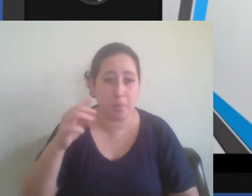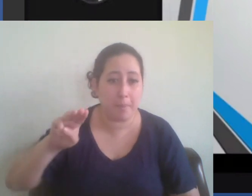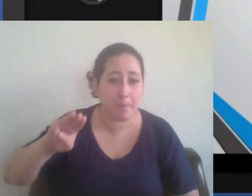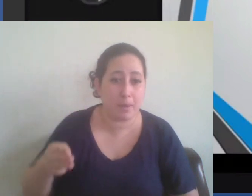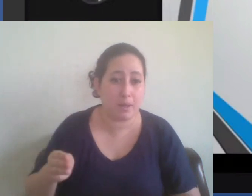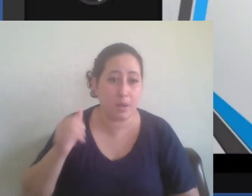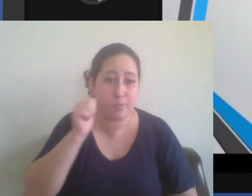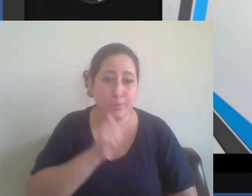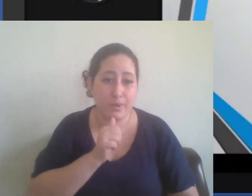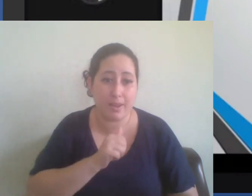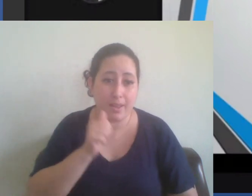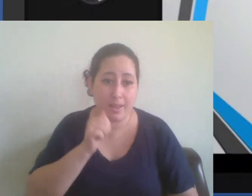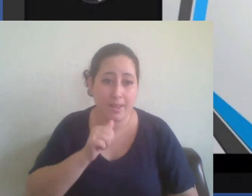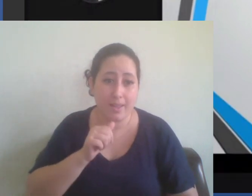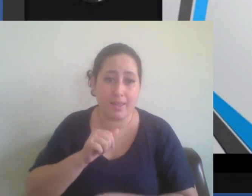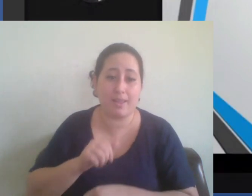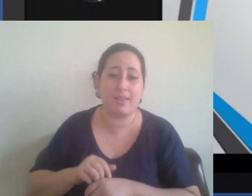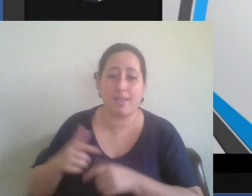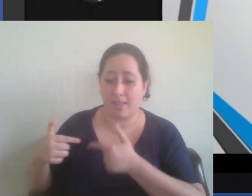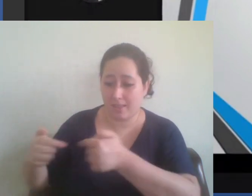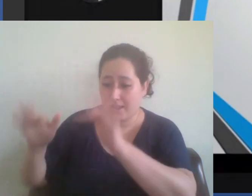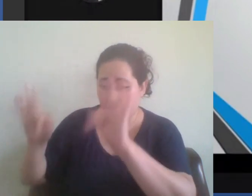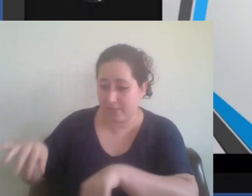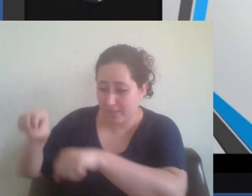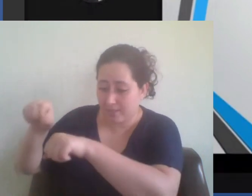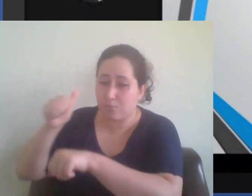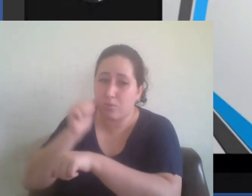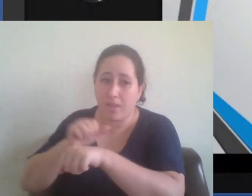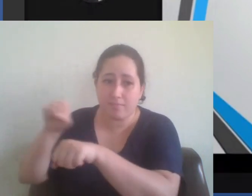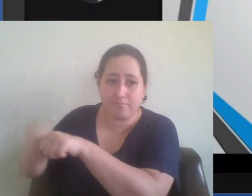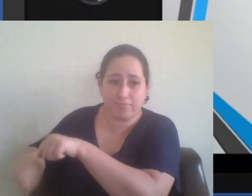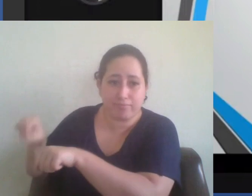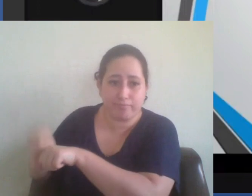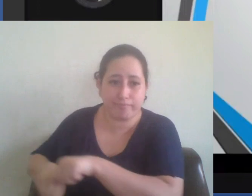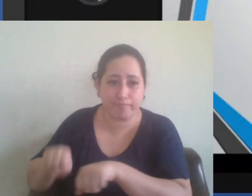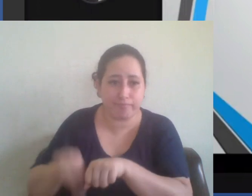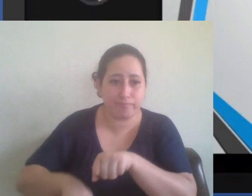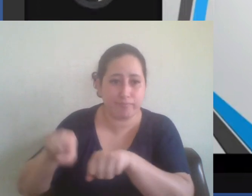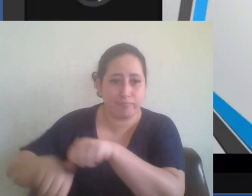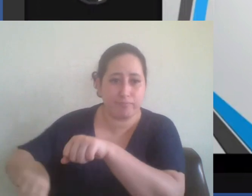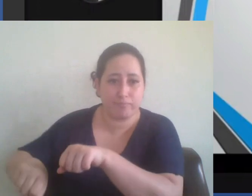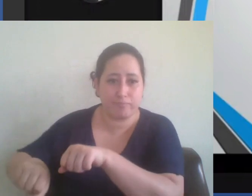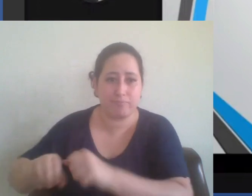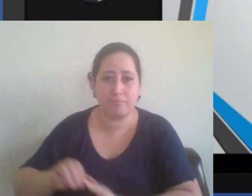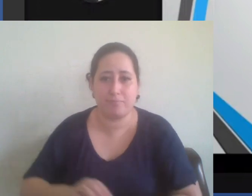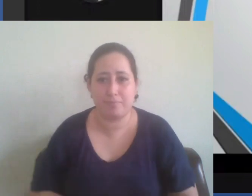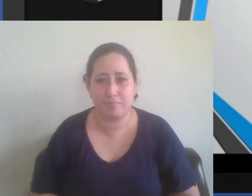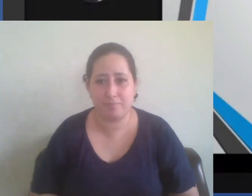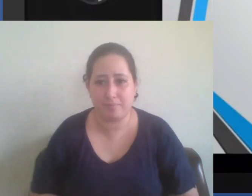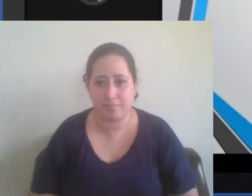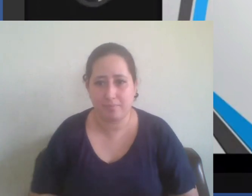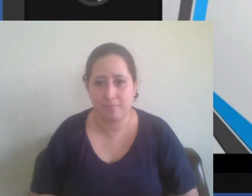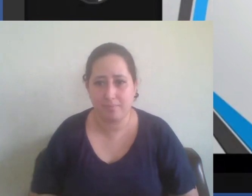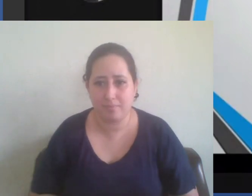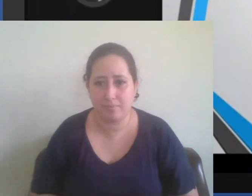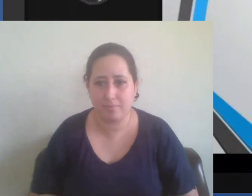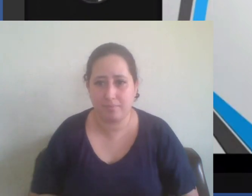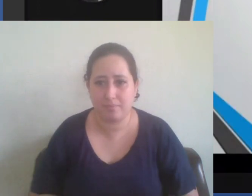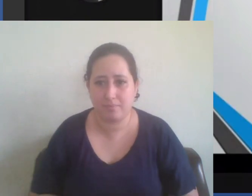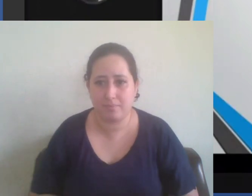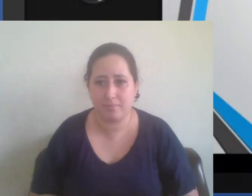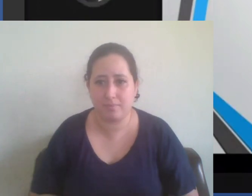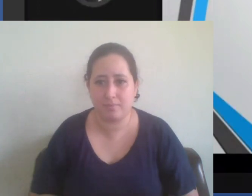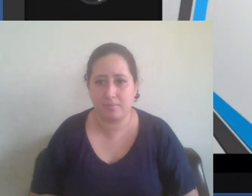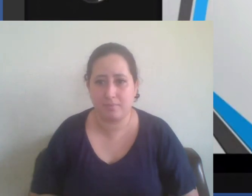foram violentadas ao final da guerra outro detalhe também é que alguns